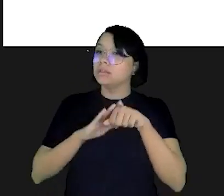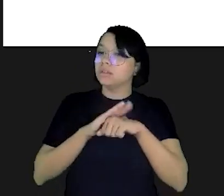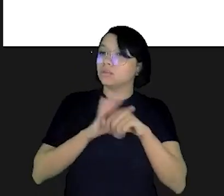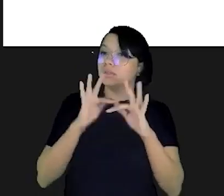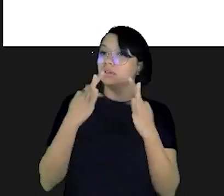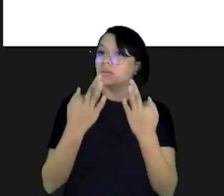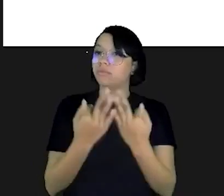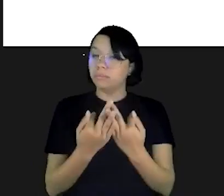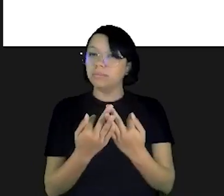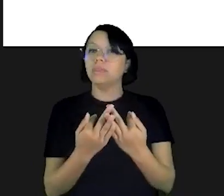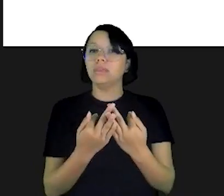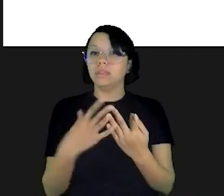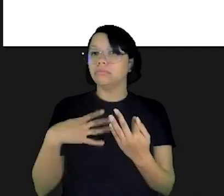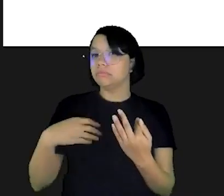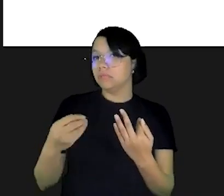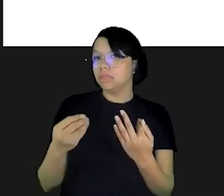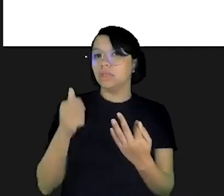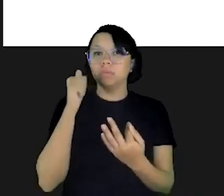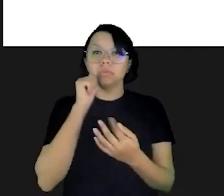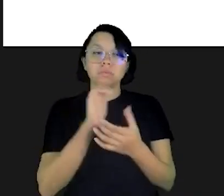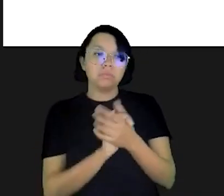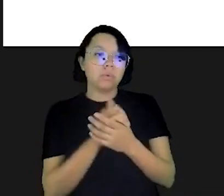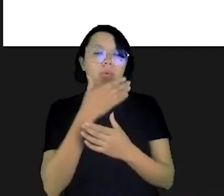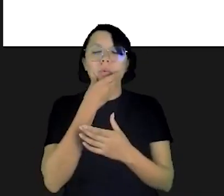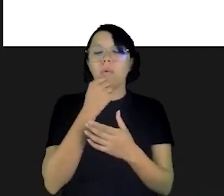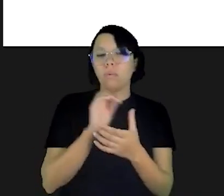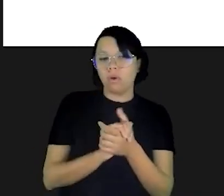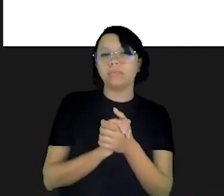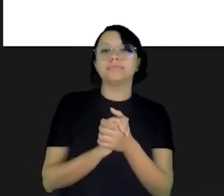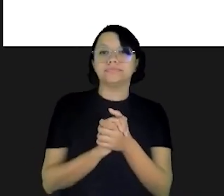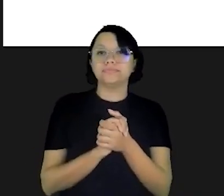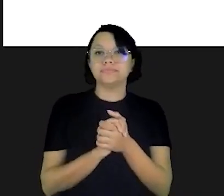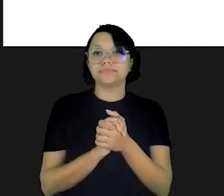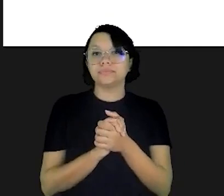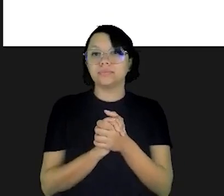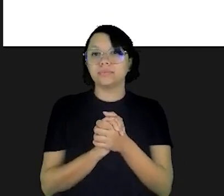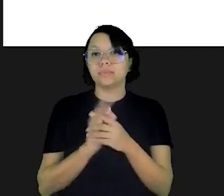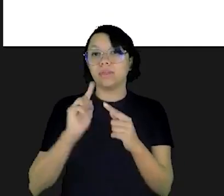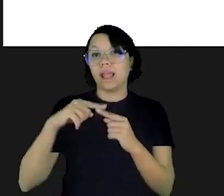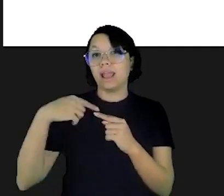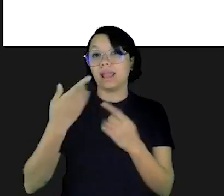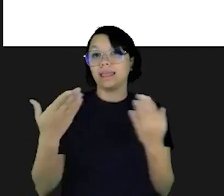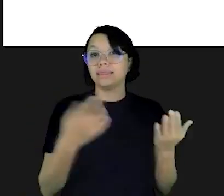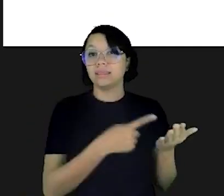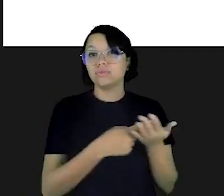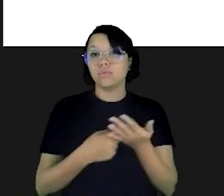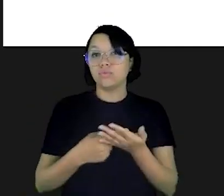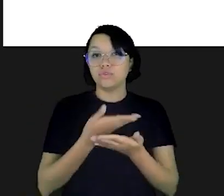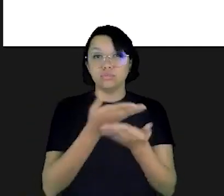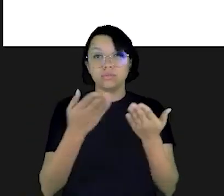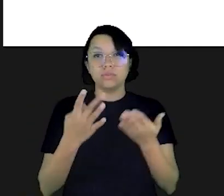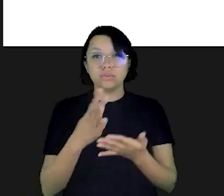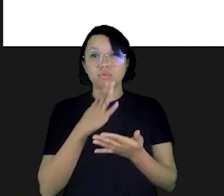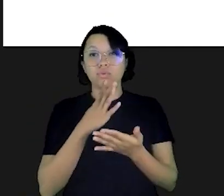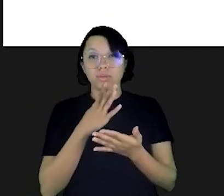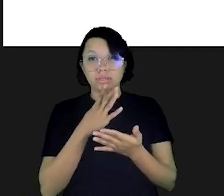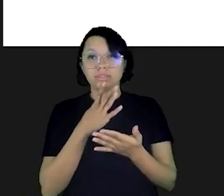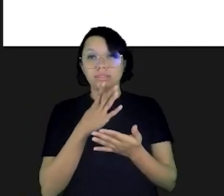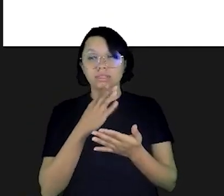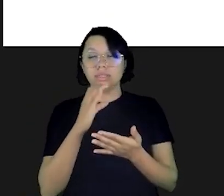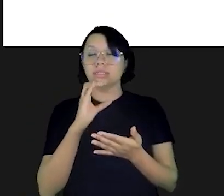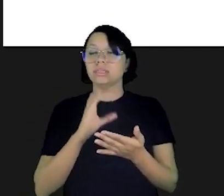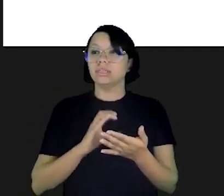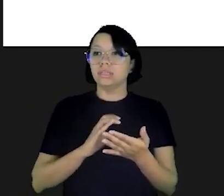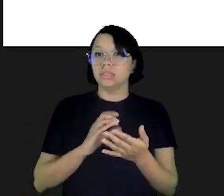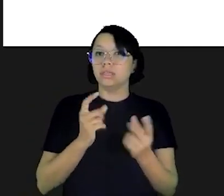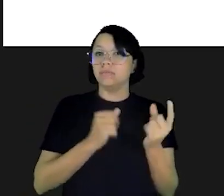é legal para se trazer para casa conversar com a família conversar com a mulher conversar com os filhos conversar com o marido e além desse